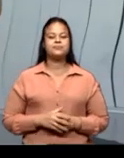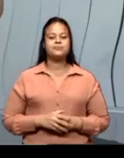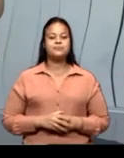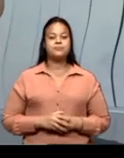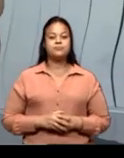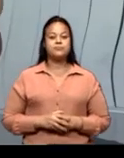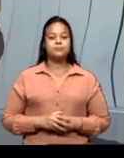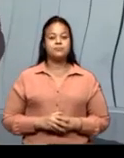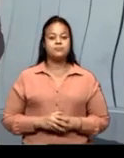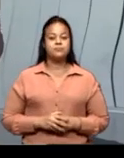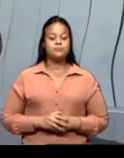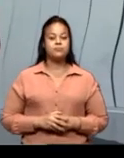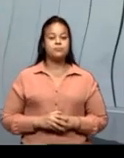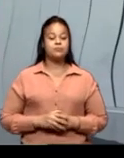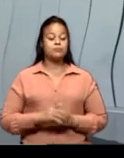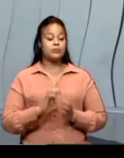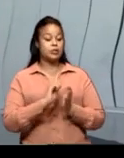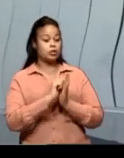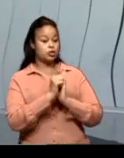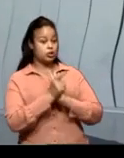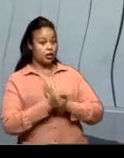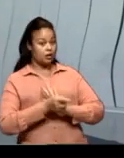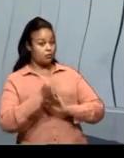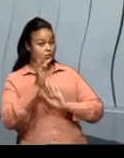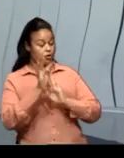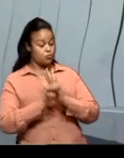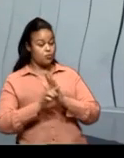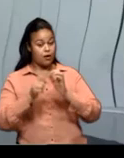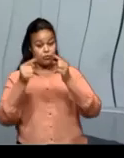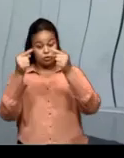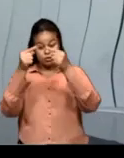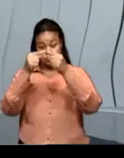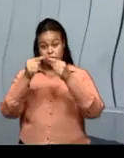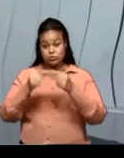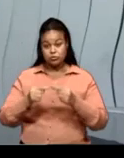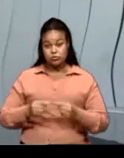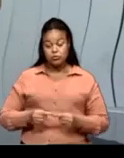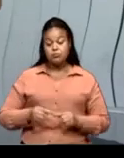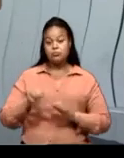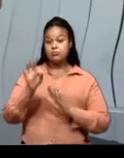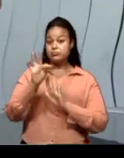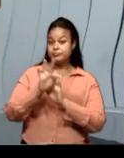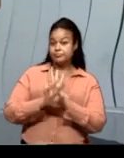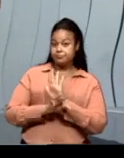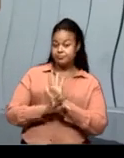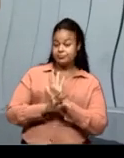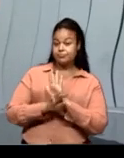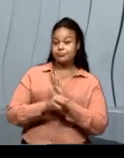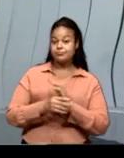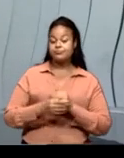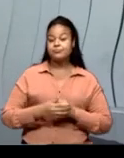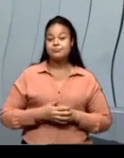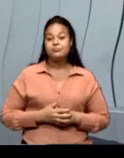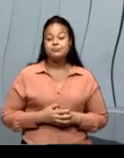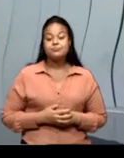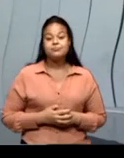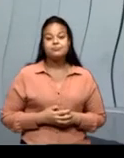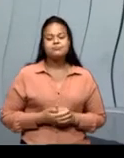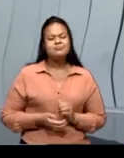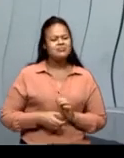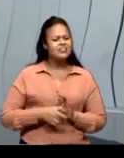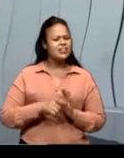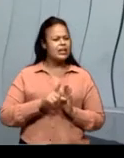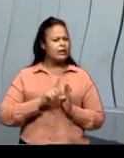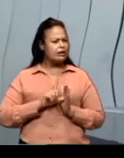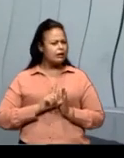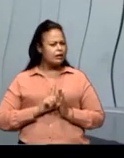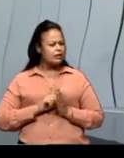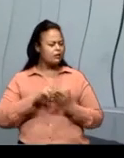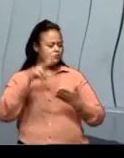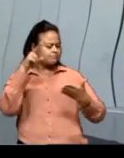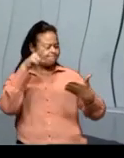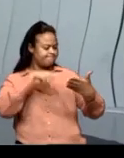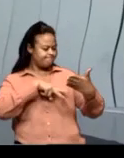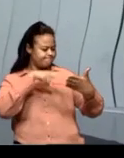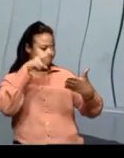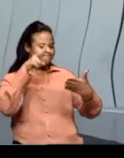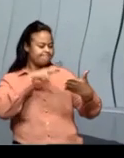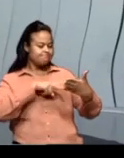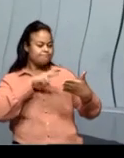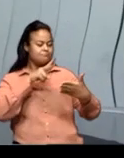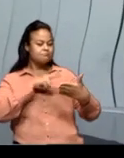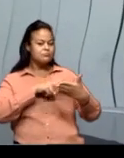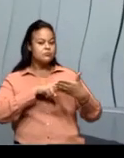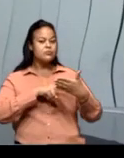Tipo textual, gênero textual. Bem, antes eu vou fazer a leitura de uma